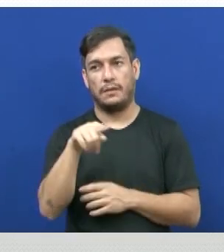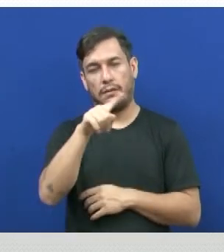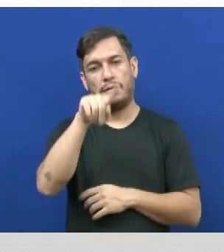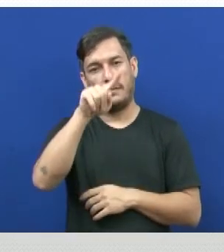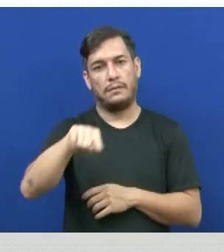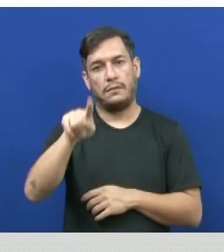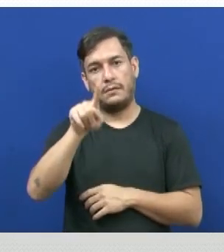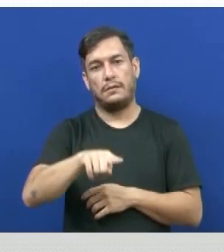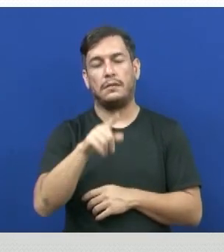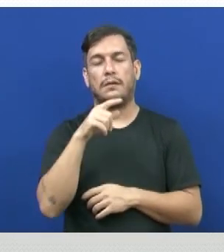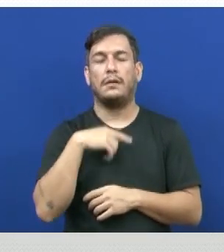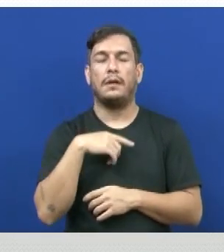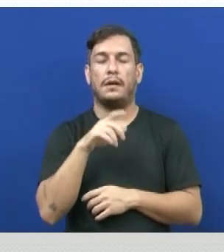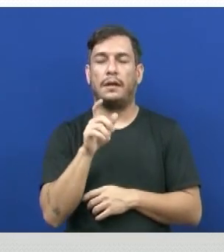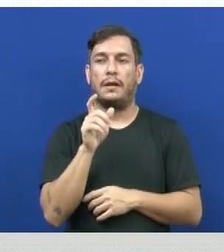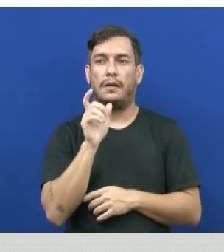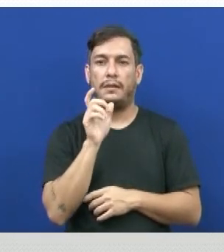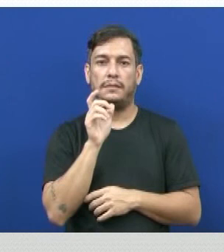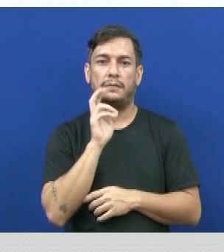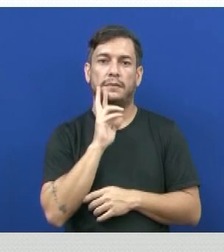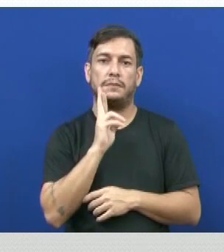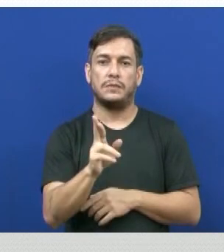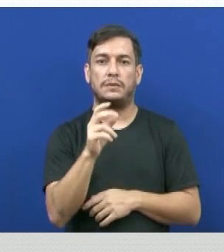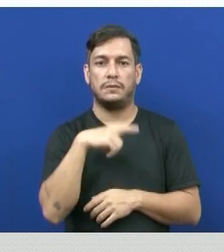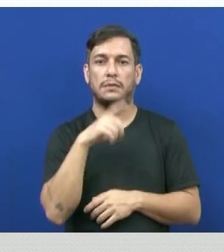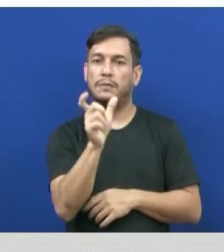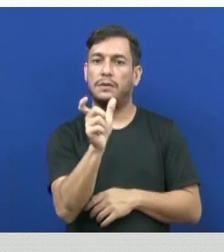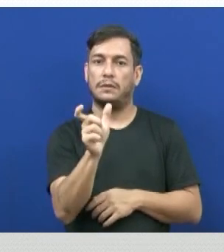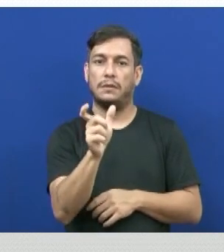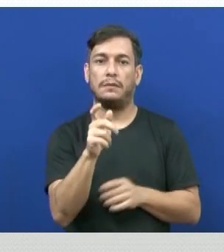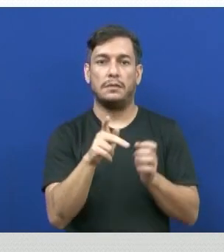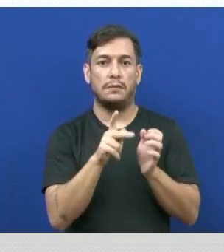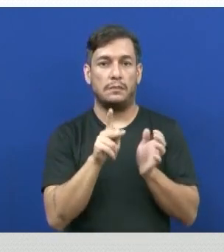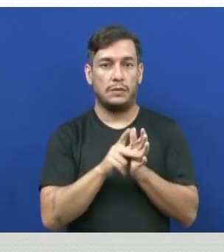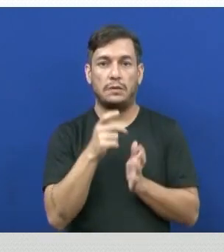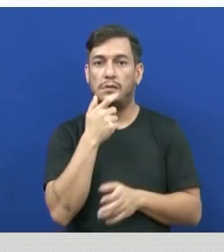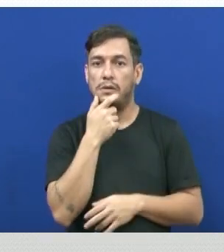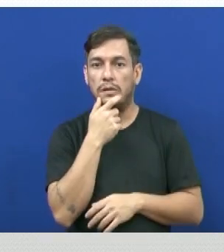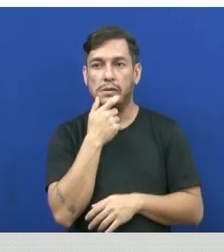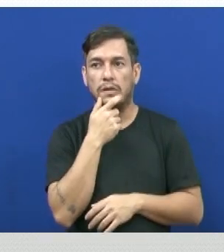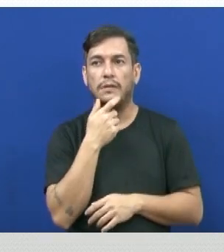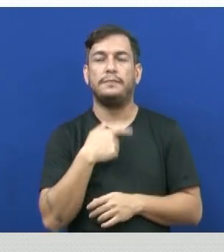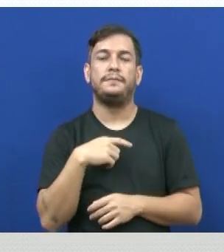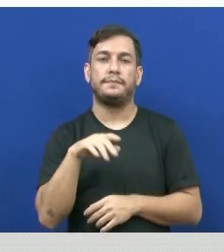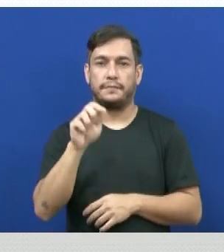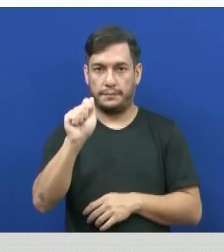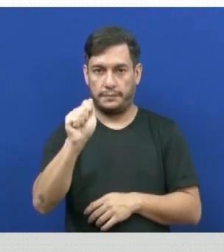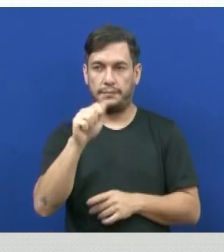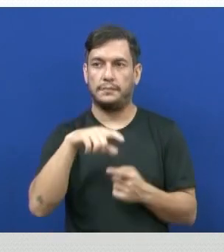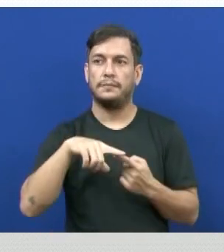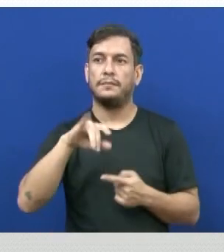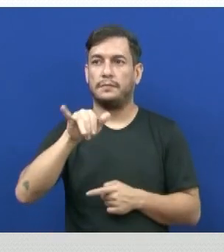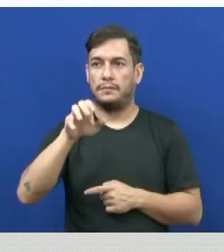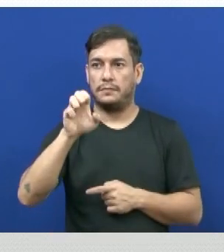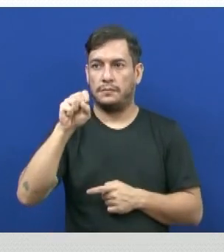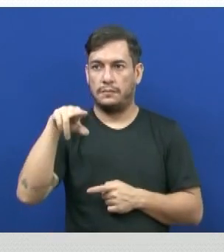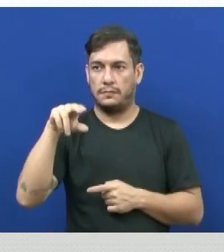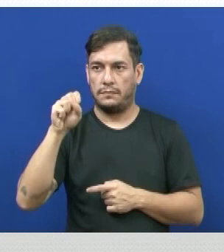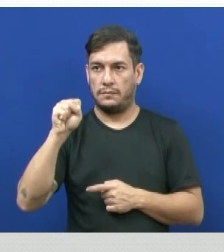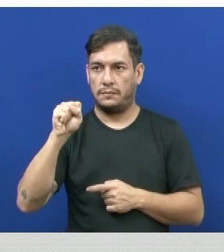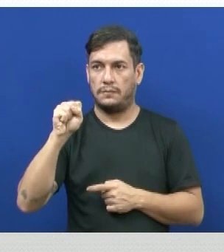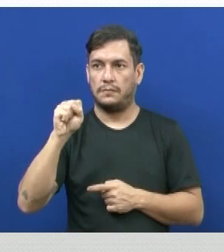resposta que contém apenas palavras de origem da língua inglesa. Então, vamos lá, letra A. Na letra A eu tenho jeans,